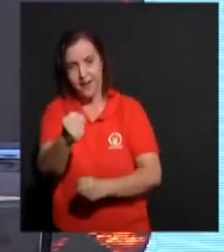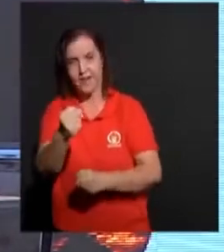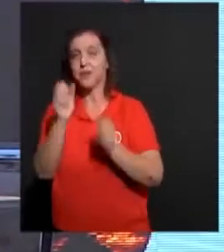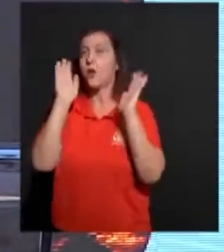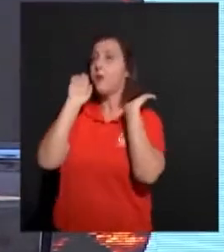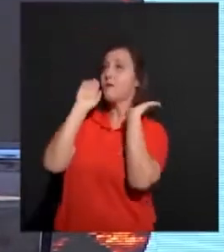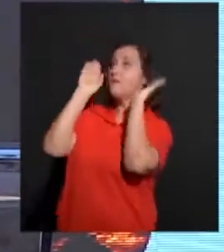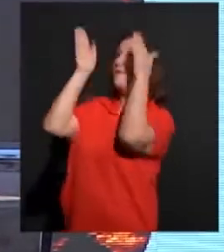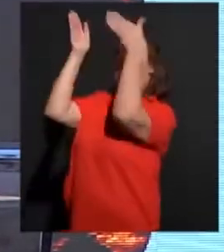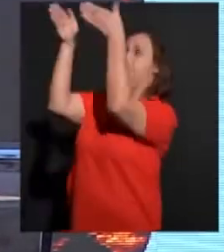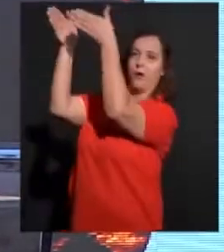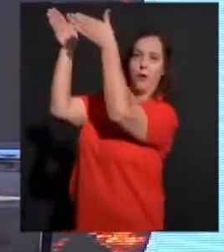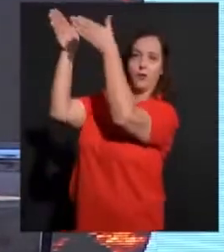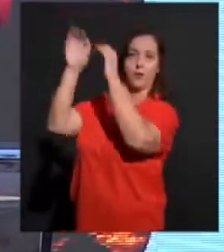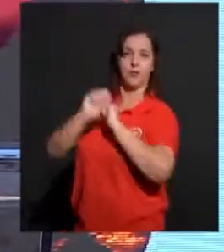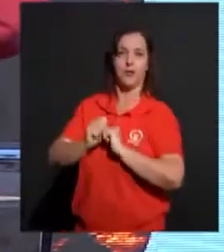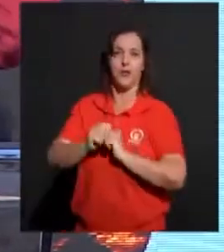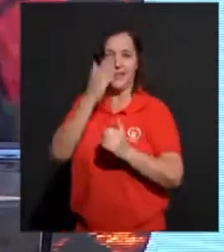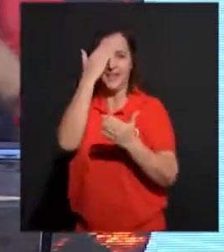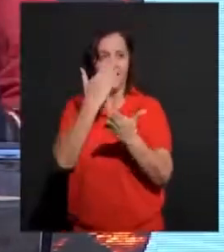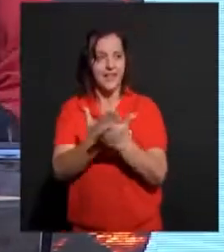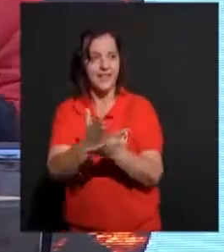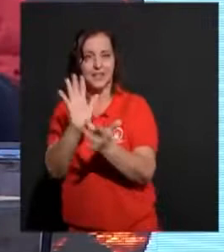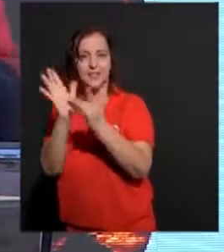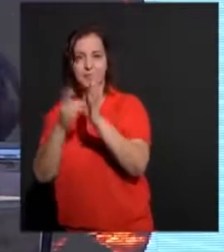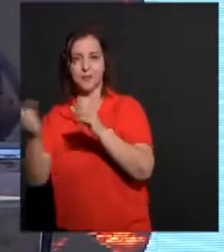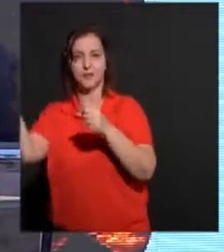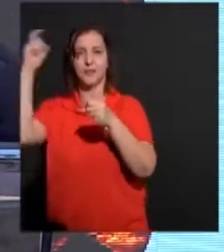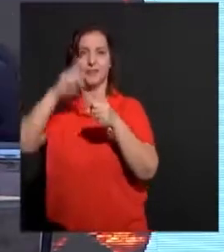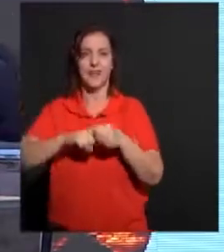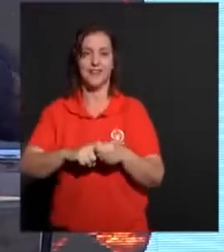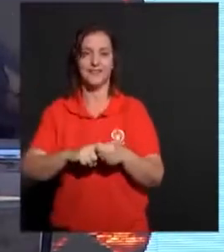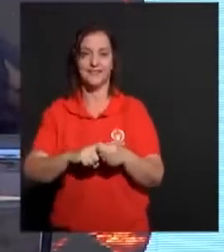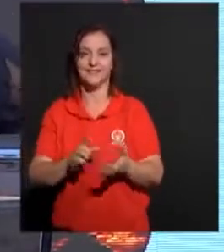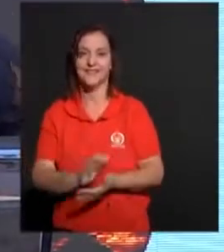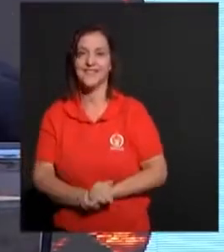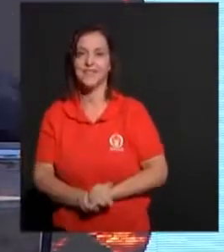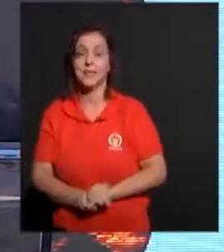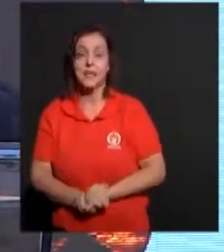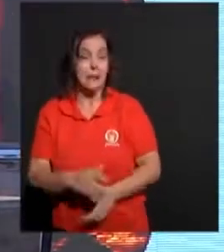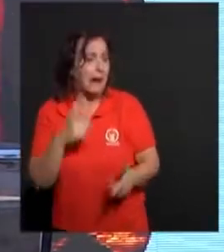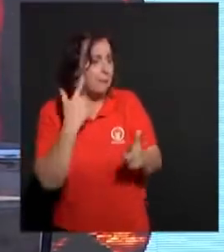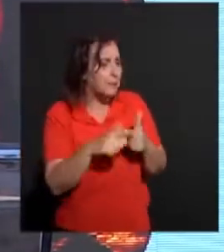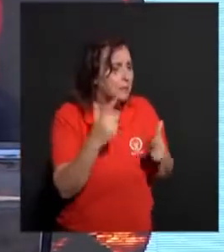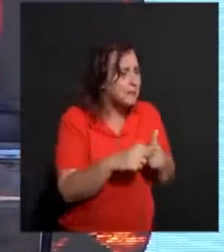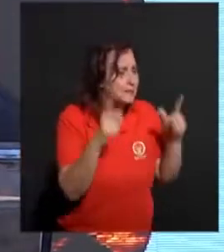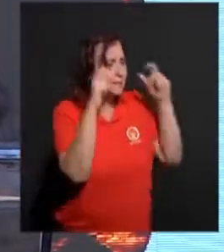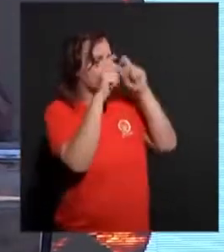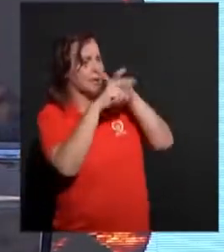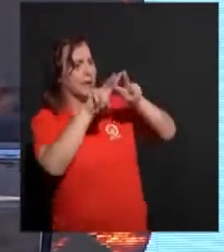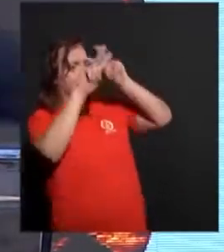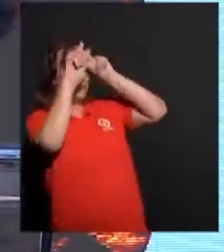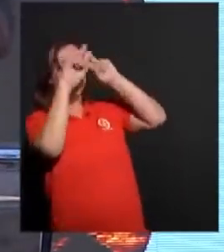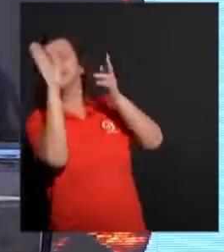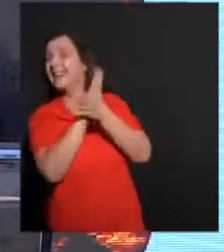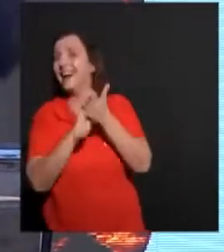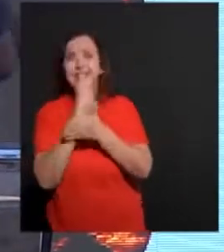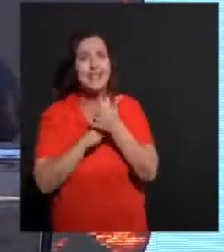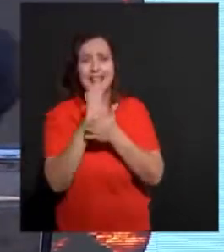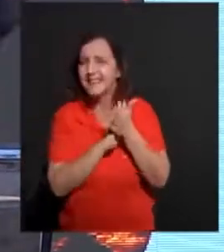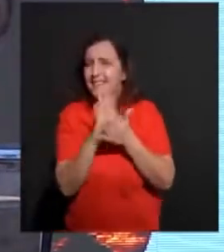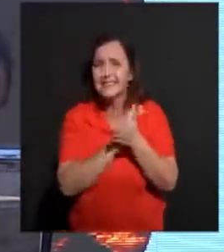pode tirar os seus olhos. Da vinda de Cristo. Nada. Josi. Aconteceu uma catástrofe. Aconteceu um trauma. Nada.